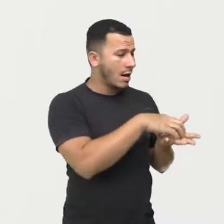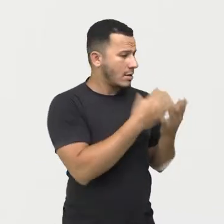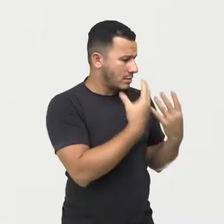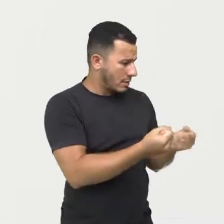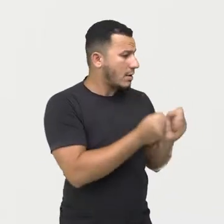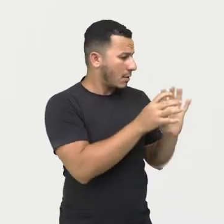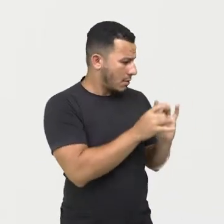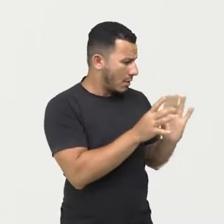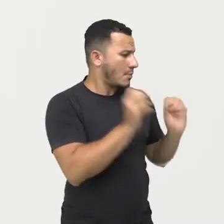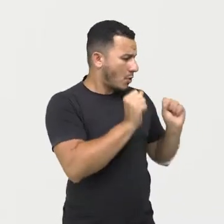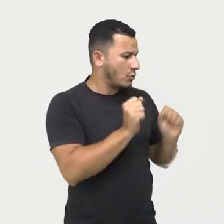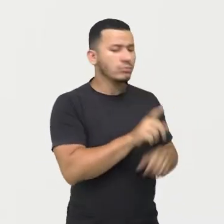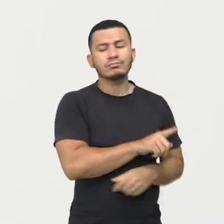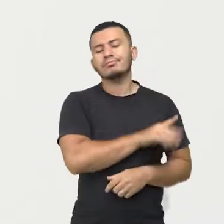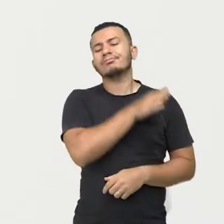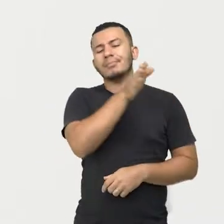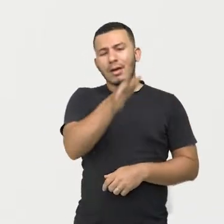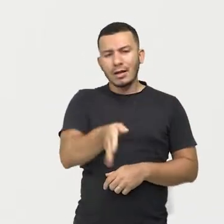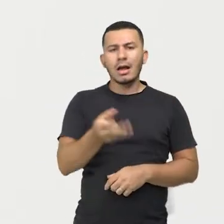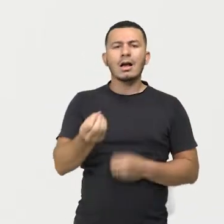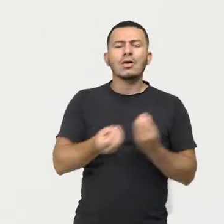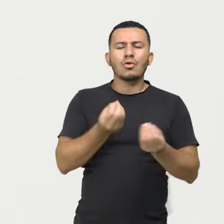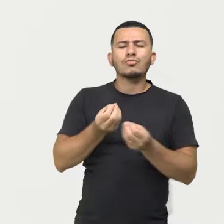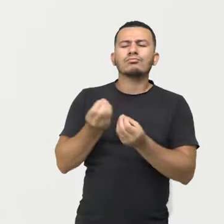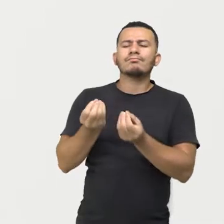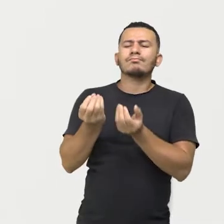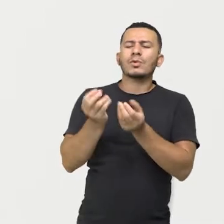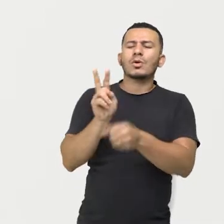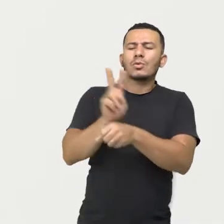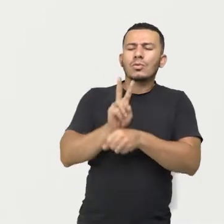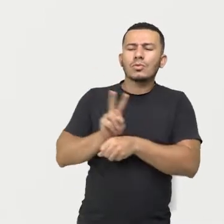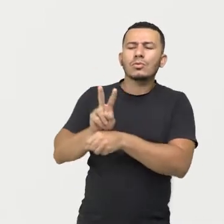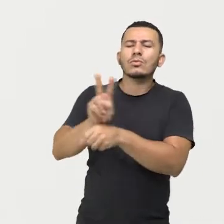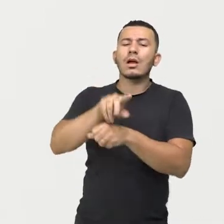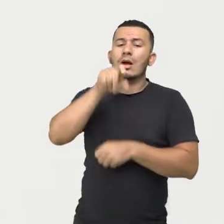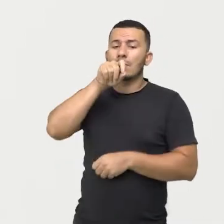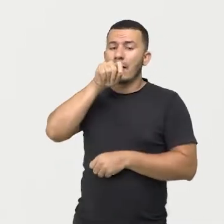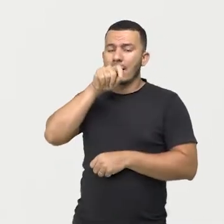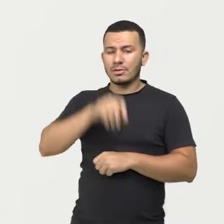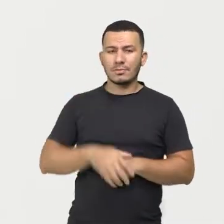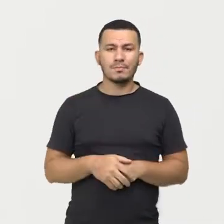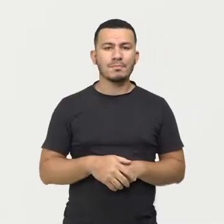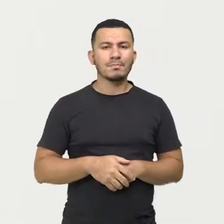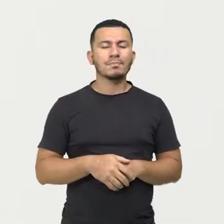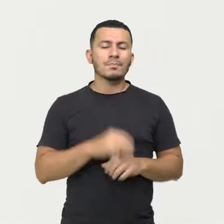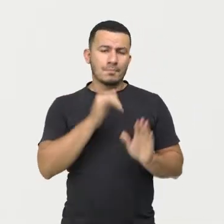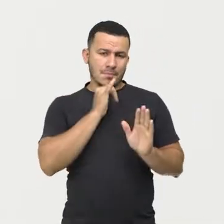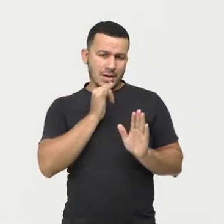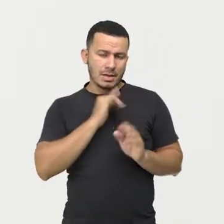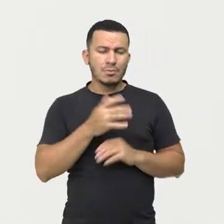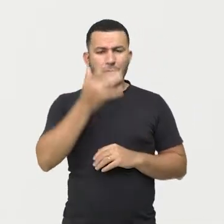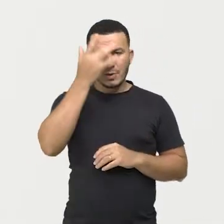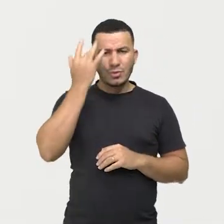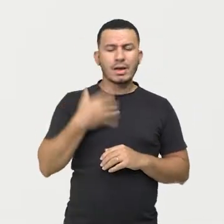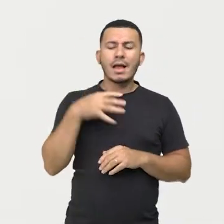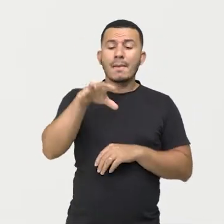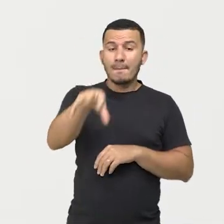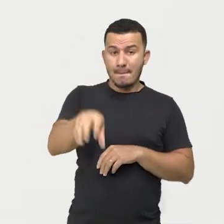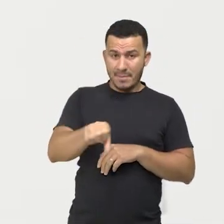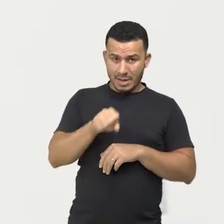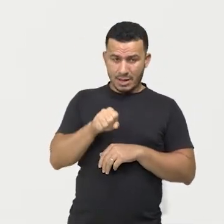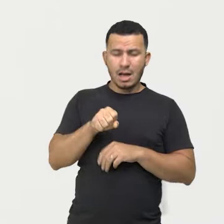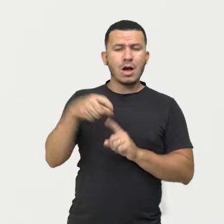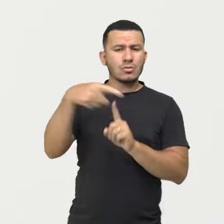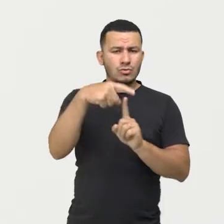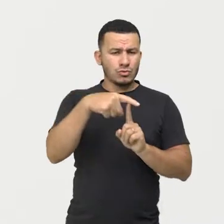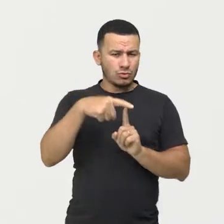verificar como é que vive aquele pássaro. Ah, mas o outro pesquisador quer levar um tipo de musgo para estudar lá no